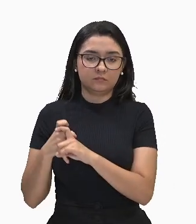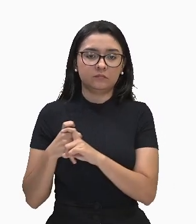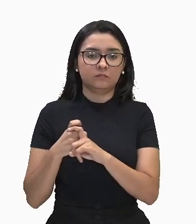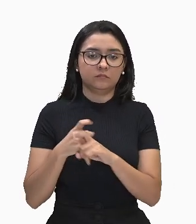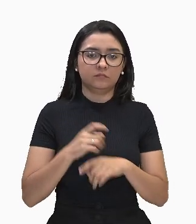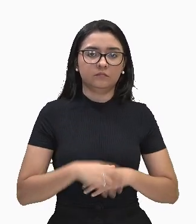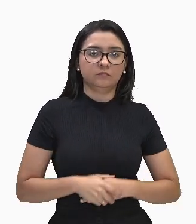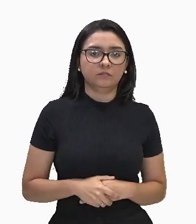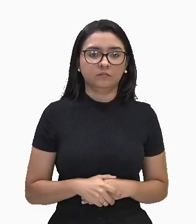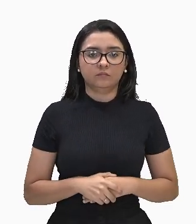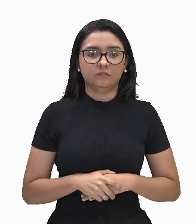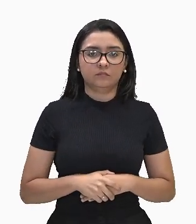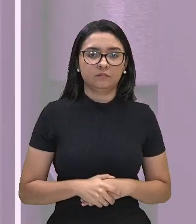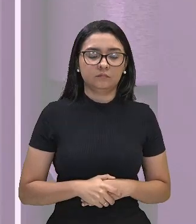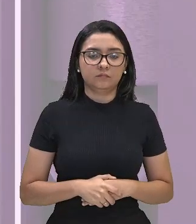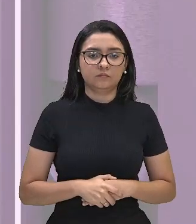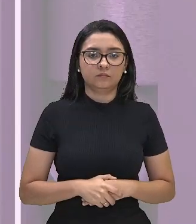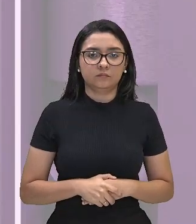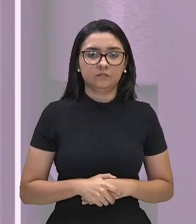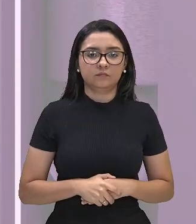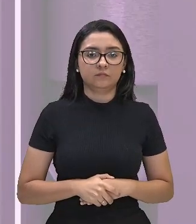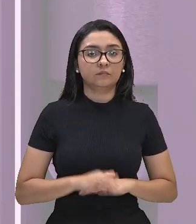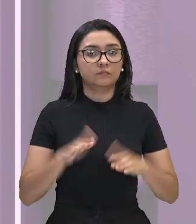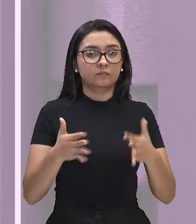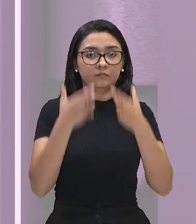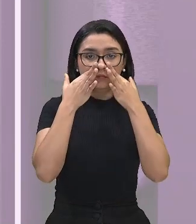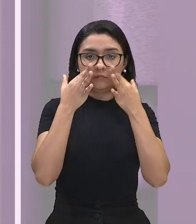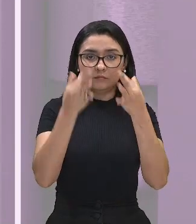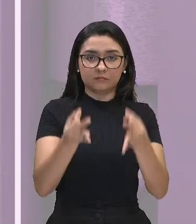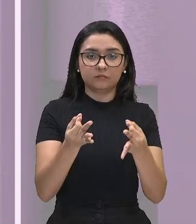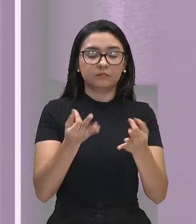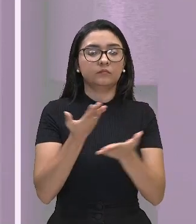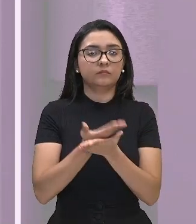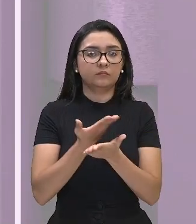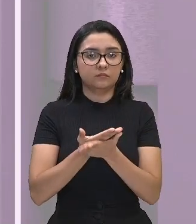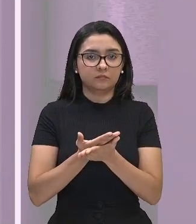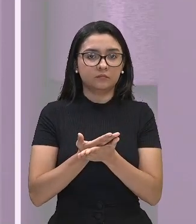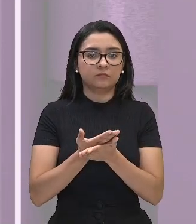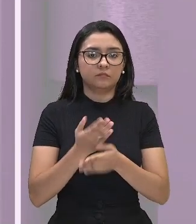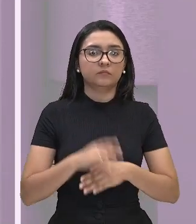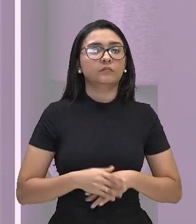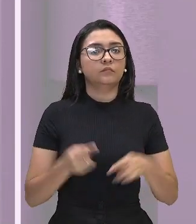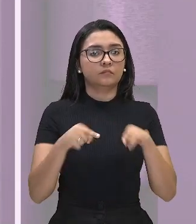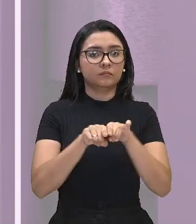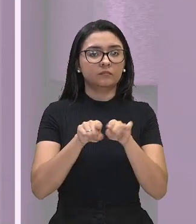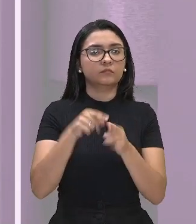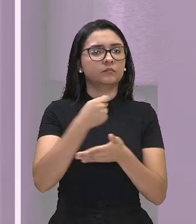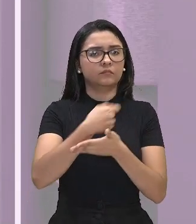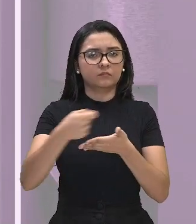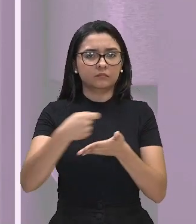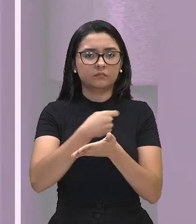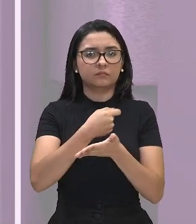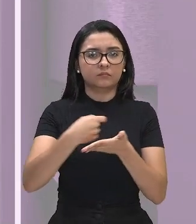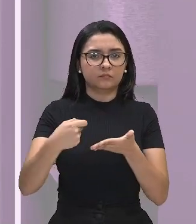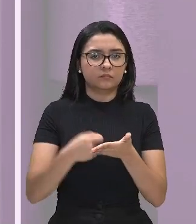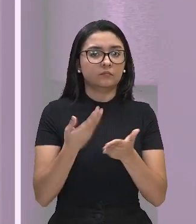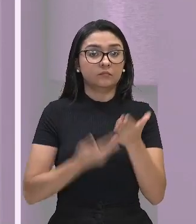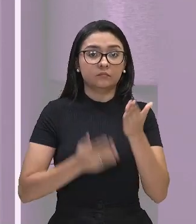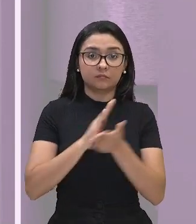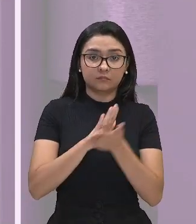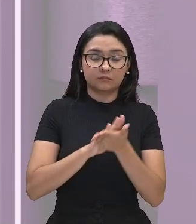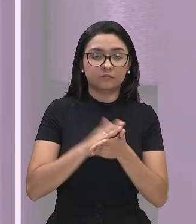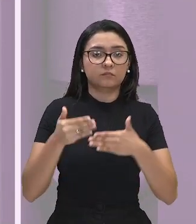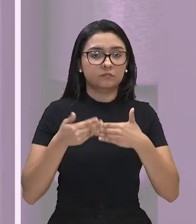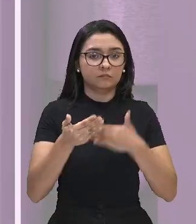polinômio. Então prestem bem atenção na nossa aula, anotem tudo para não perder nenhum detalhe e